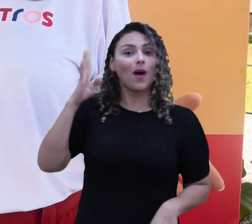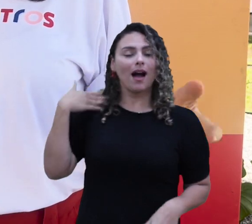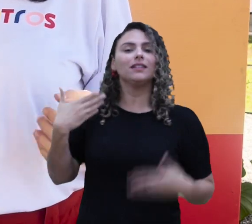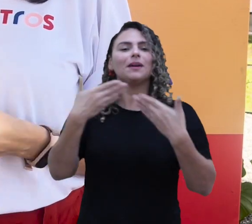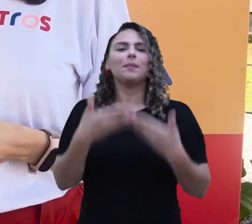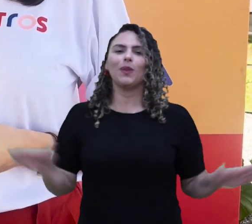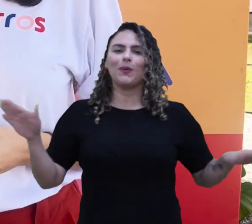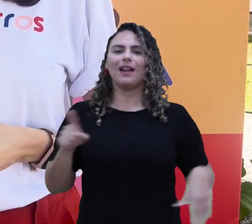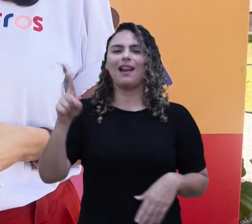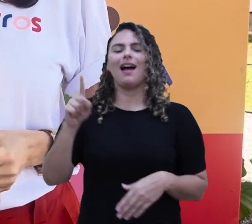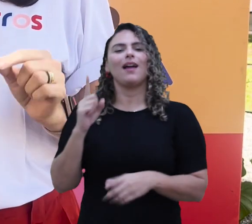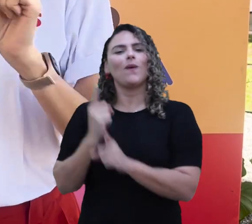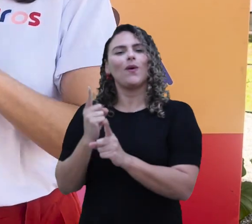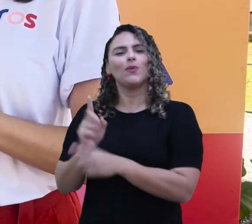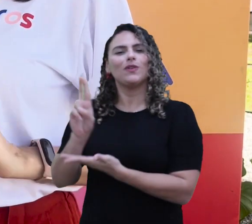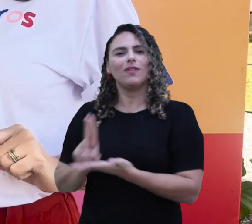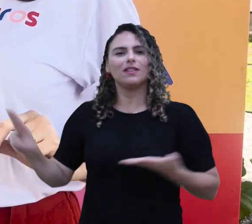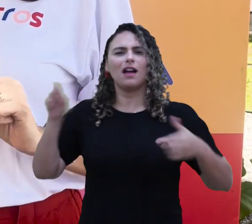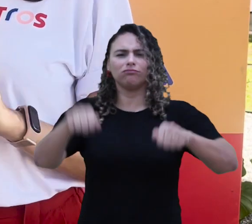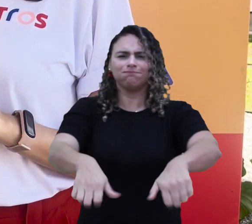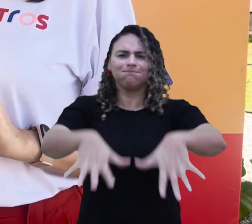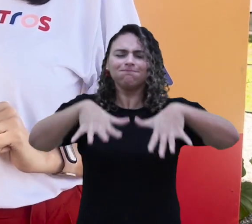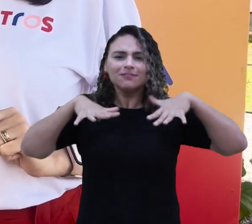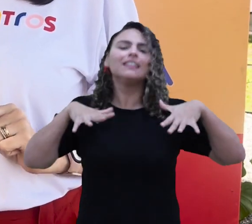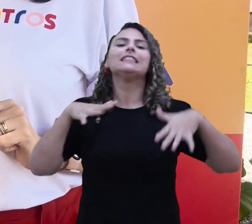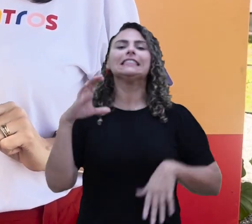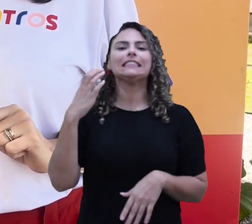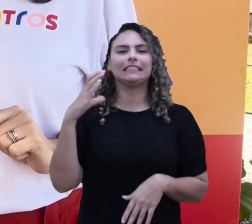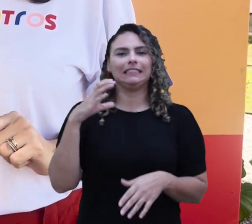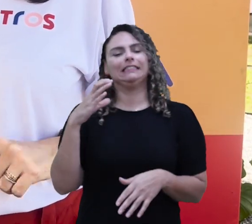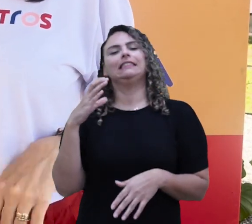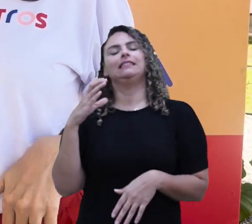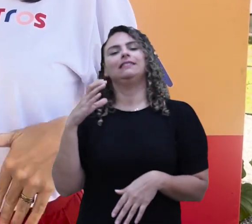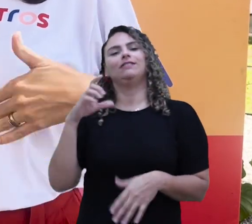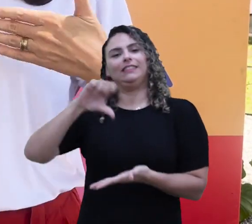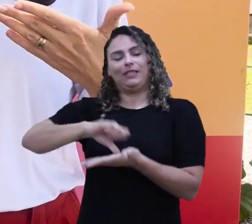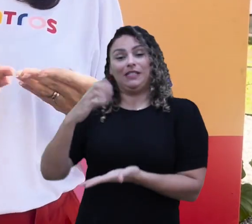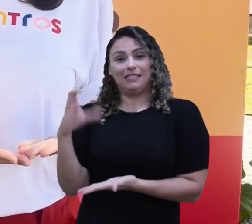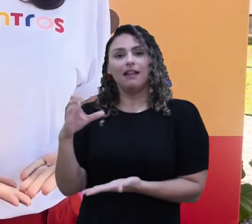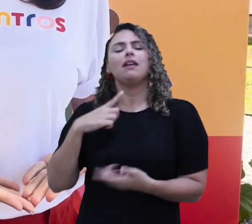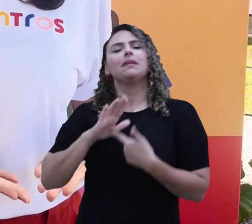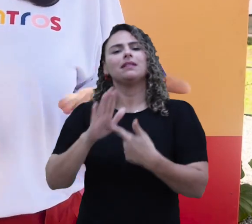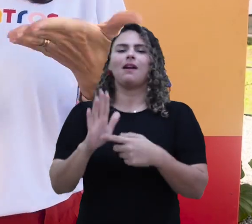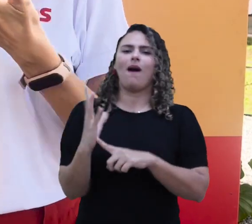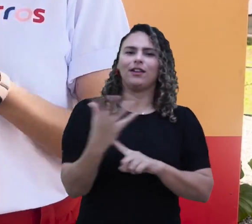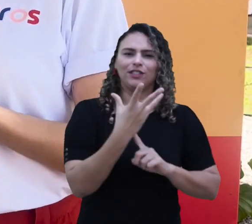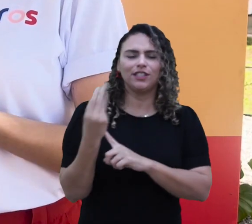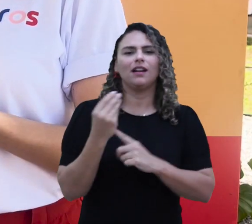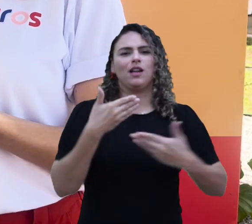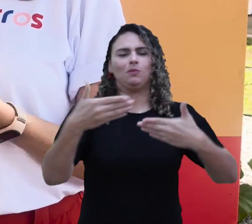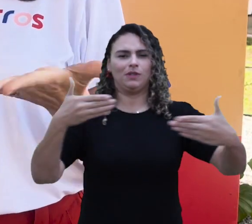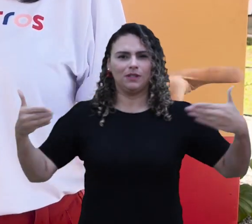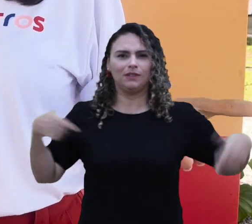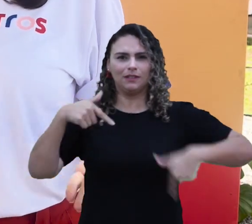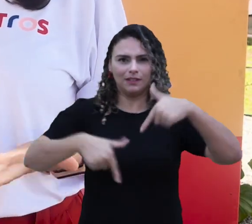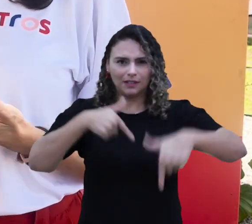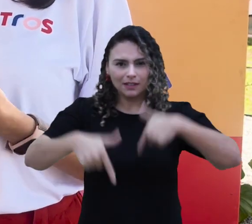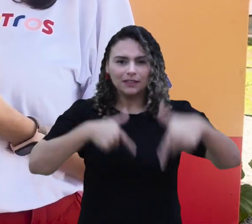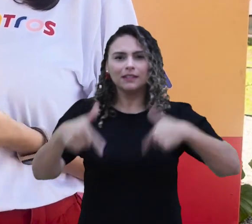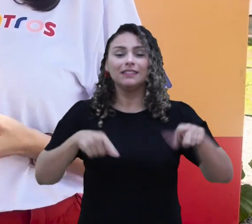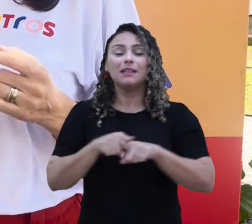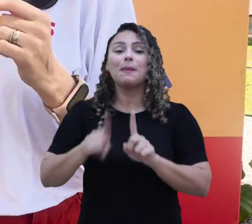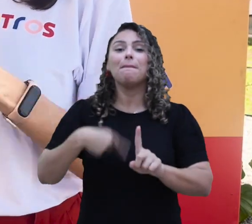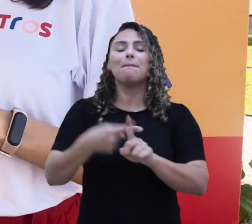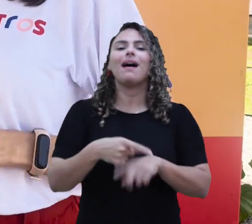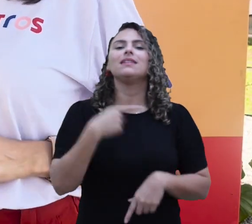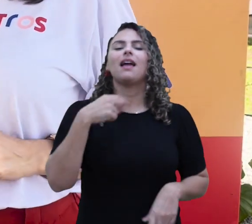quarta-feira, a solenidade de abertura do evento lotou o auditório do Centro de Ciências. A programação contou ainda com apresentações artísticas, exposições de trabalhos e com o retorno